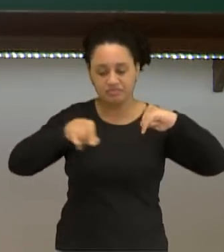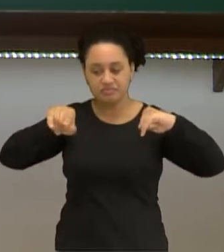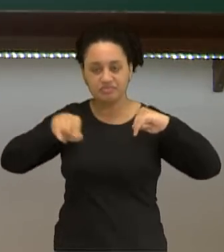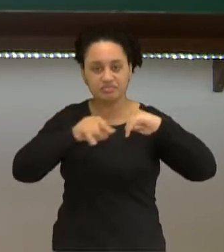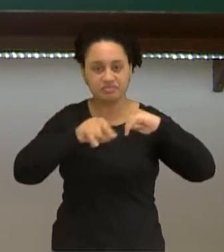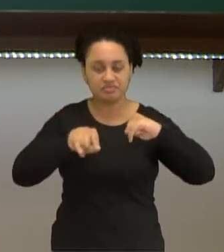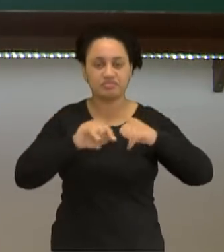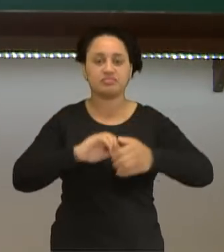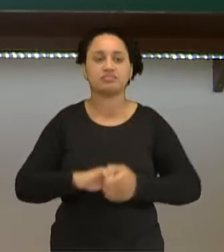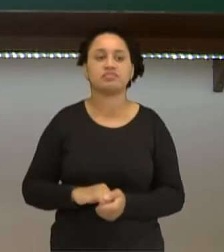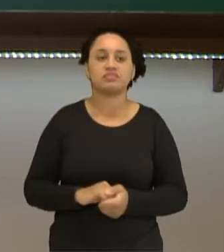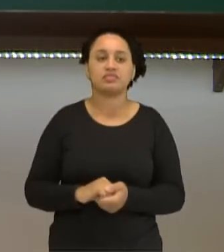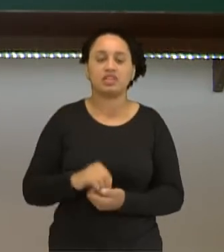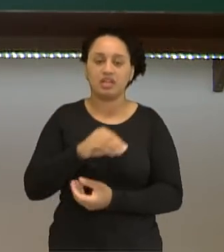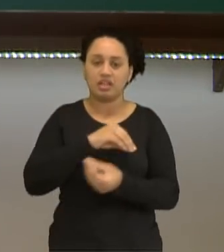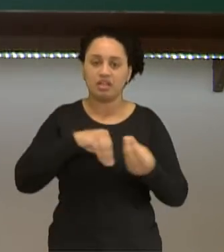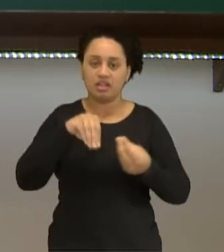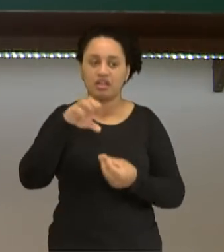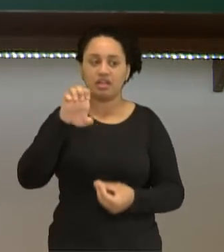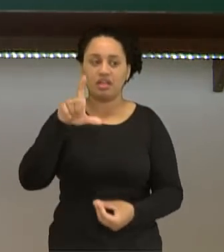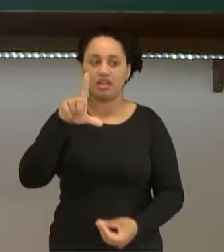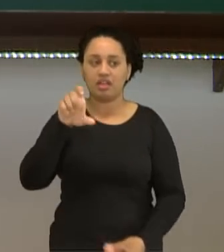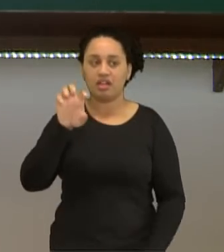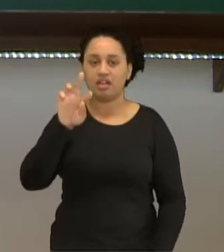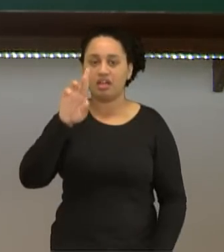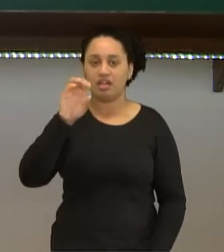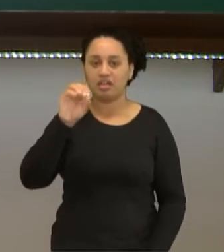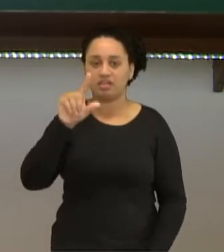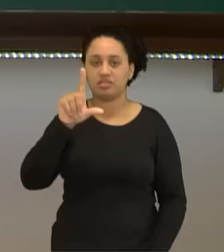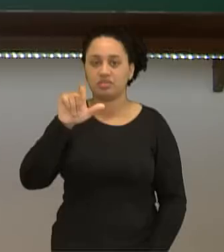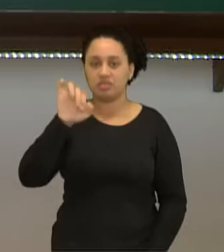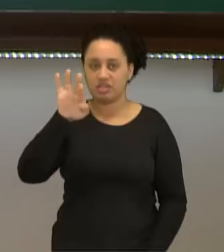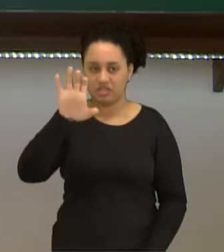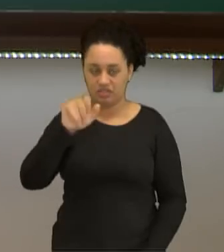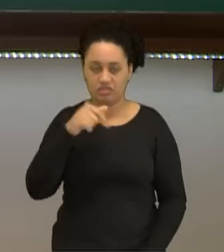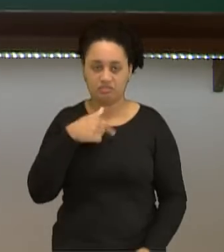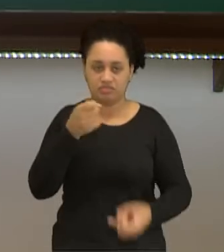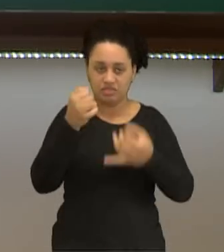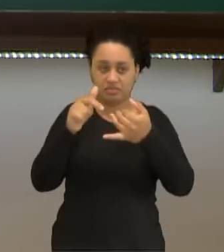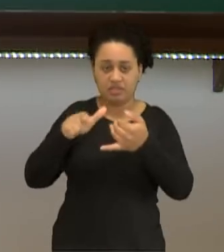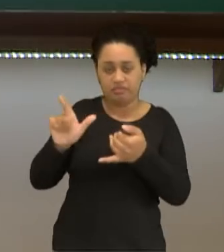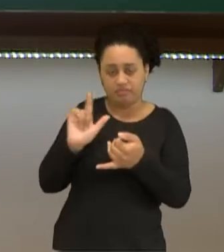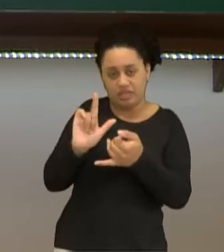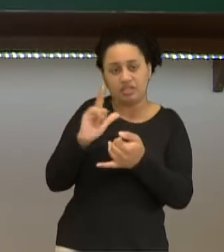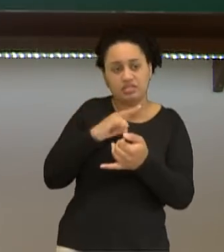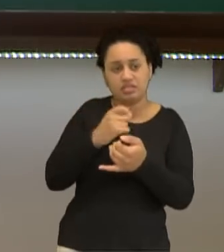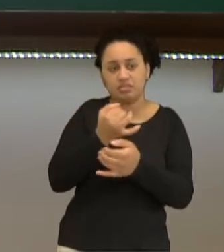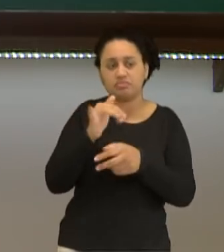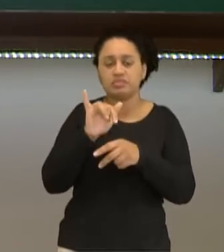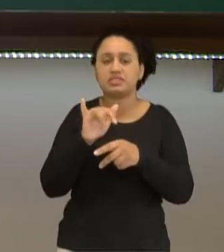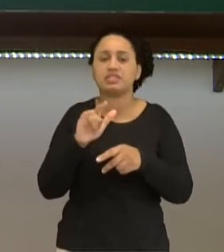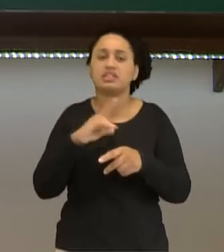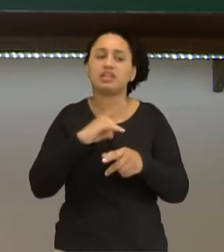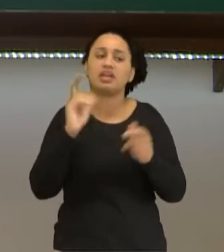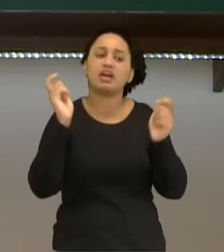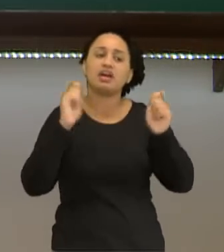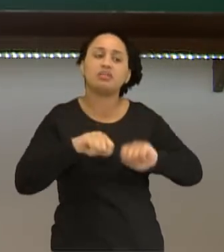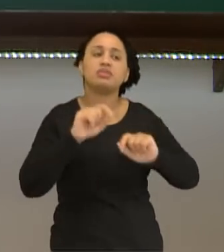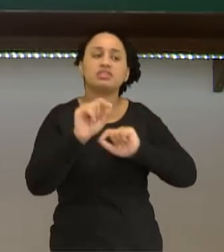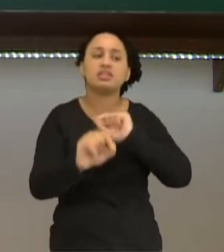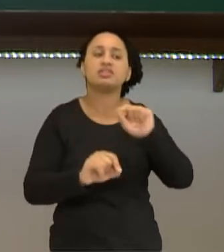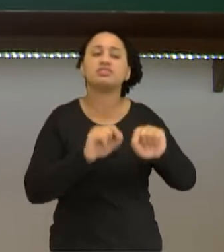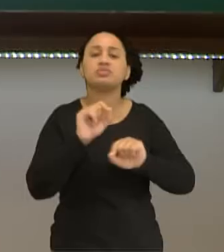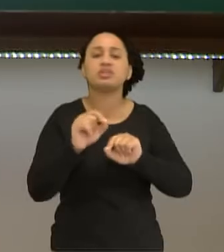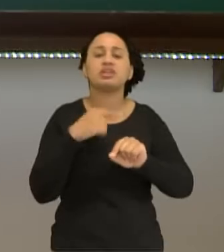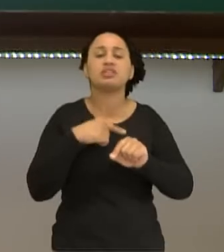eletrolítica, como aquela que eu falei aqui anteriormente no slide, são substâncias que têm a capacidade de